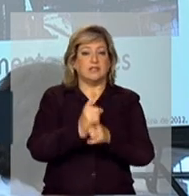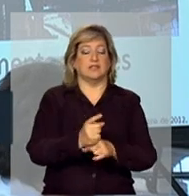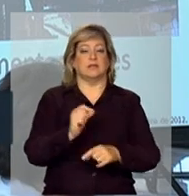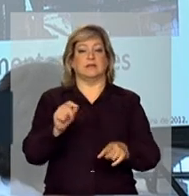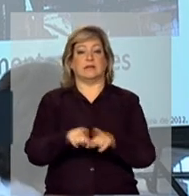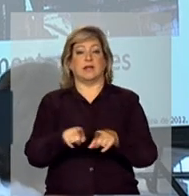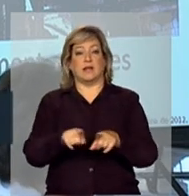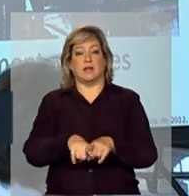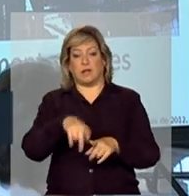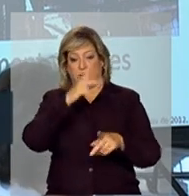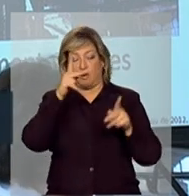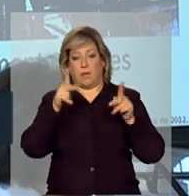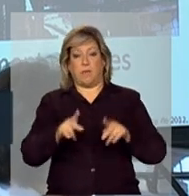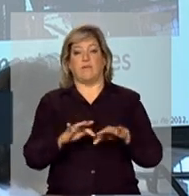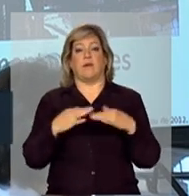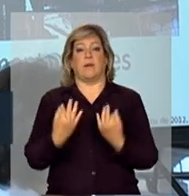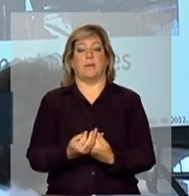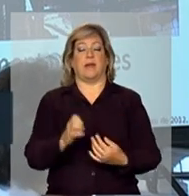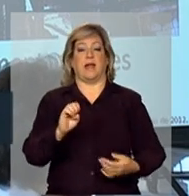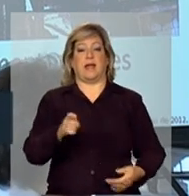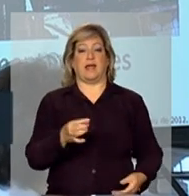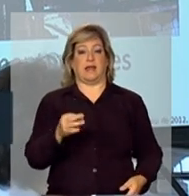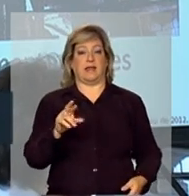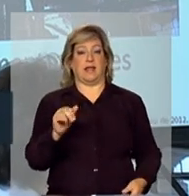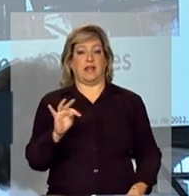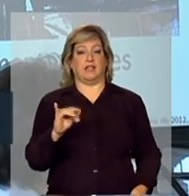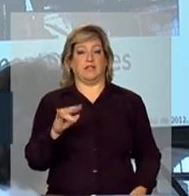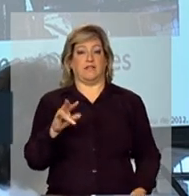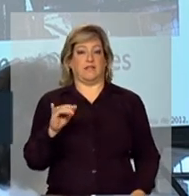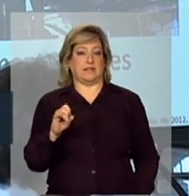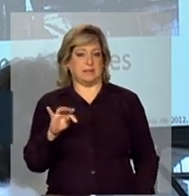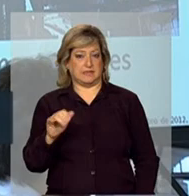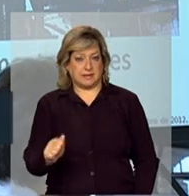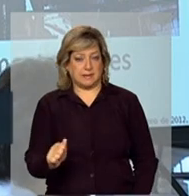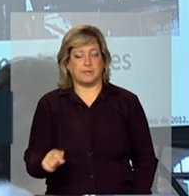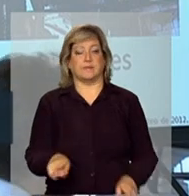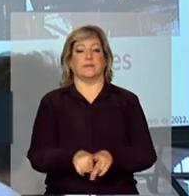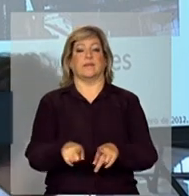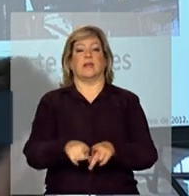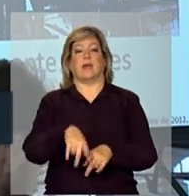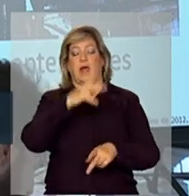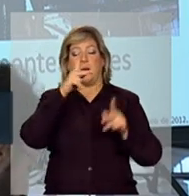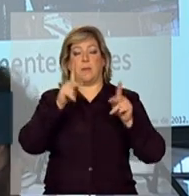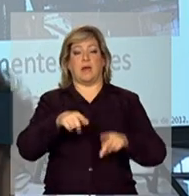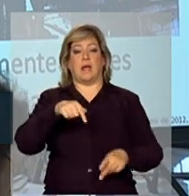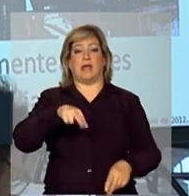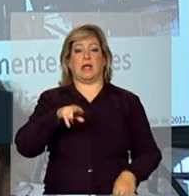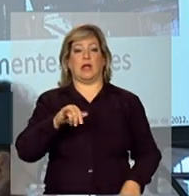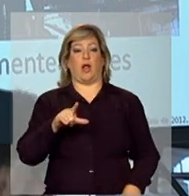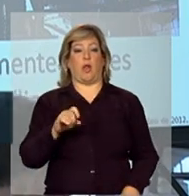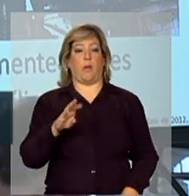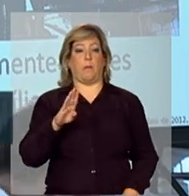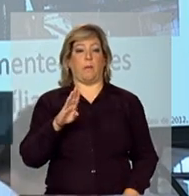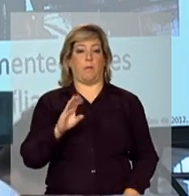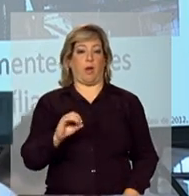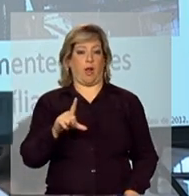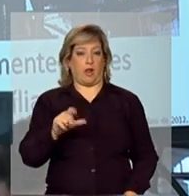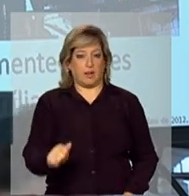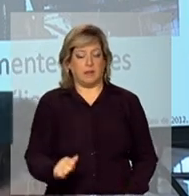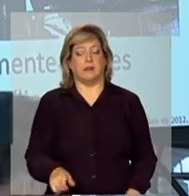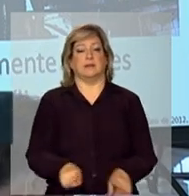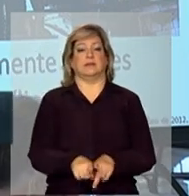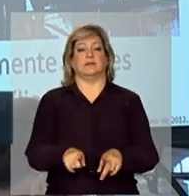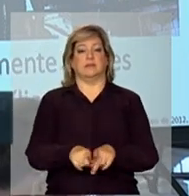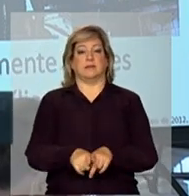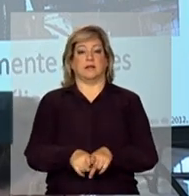extrativista, nós temos um desafio de localizar a população quilombola, nós estamos, inclusive, fazendo mais, porque agora